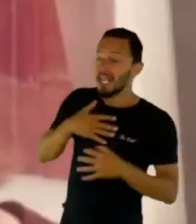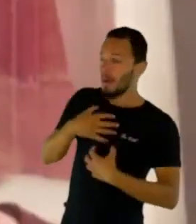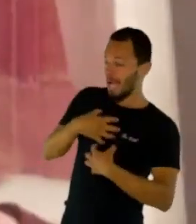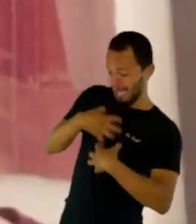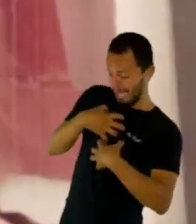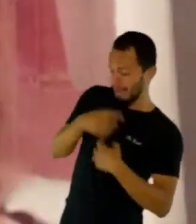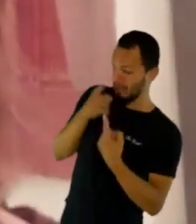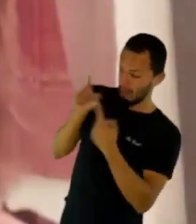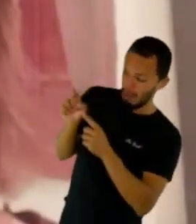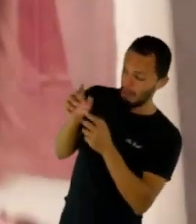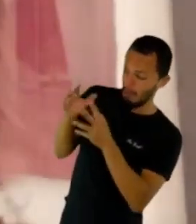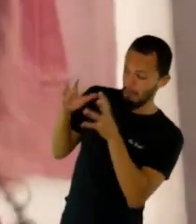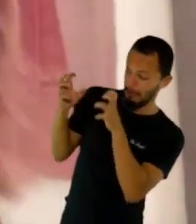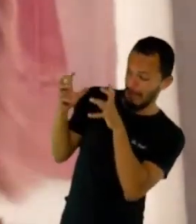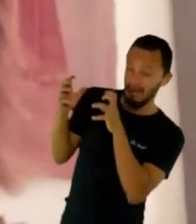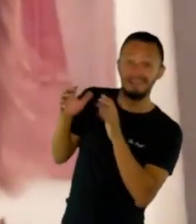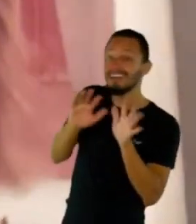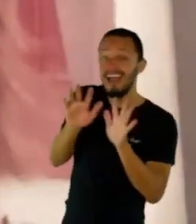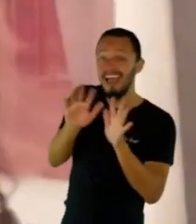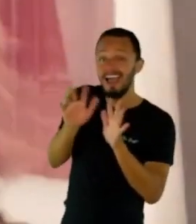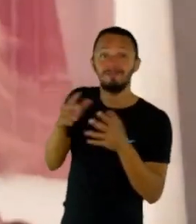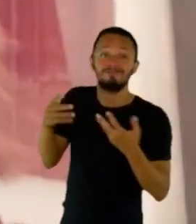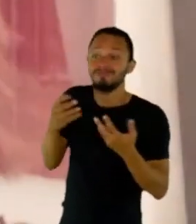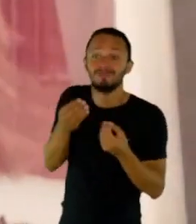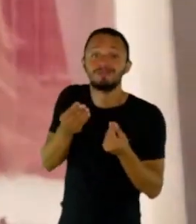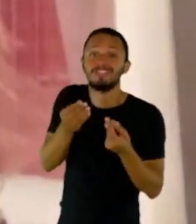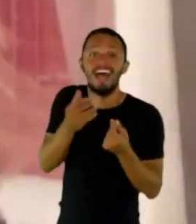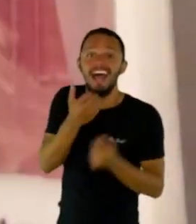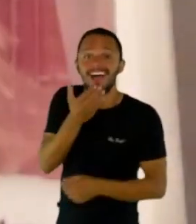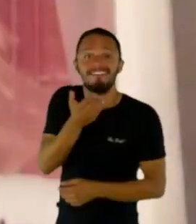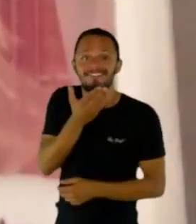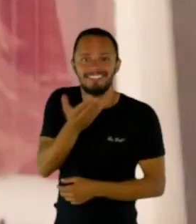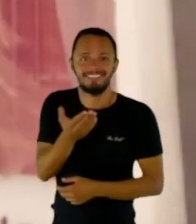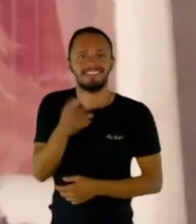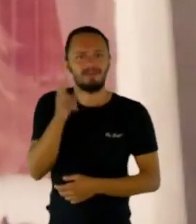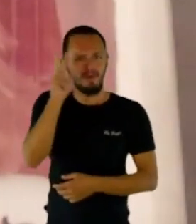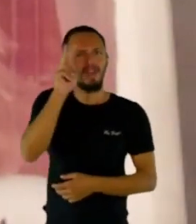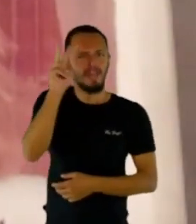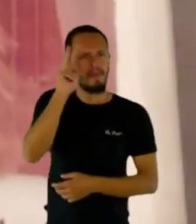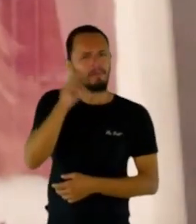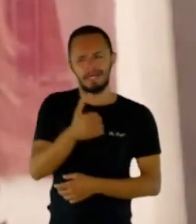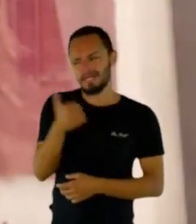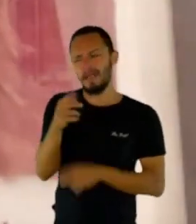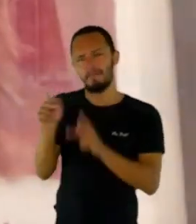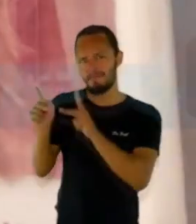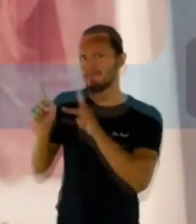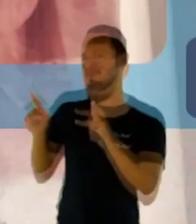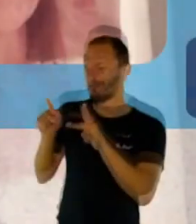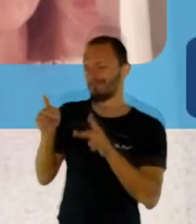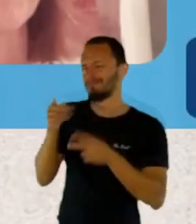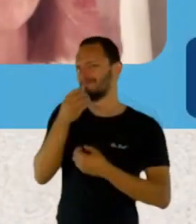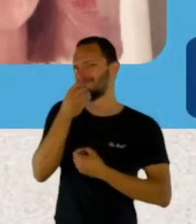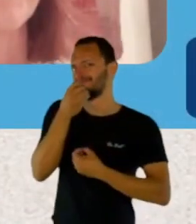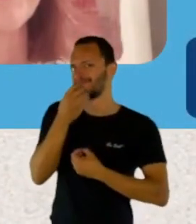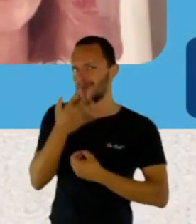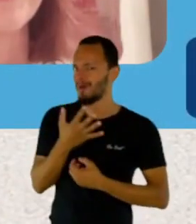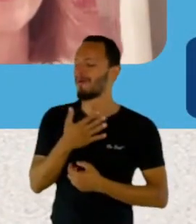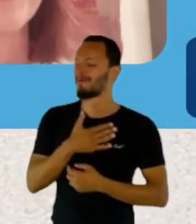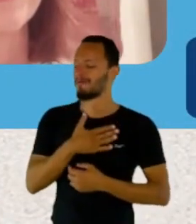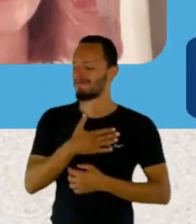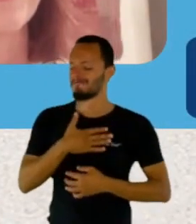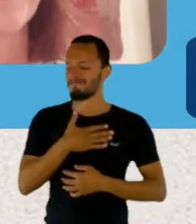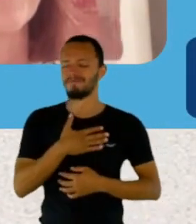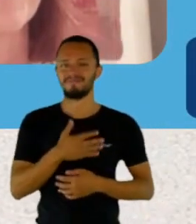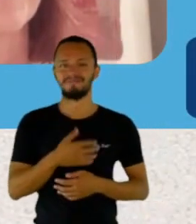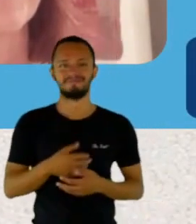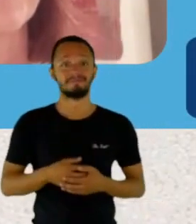como que eu vou brigar com essa professora? Eu tenho uma lembrança muito boa dela. Muito gostosa dela. E a comunicação?